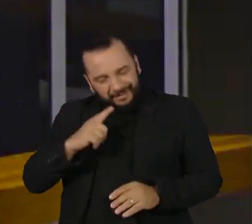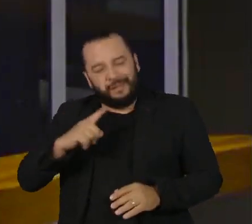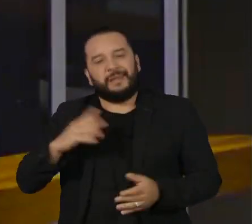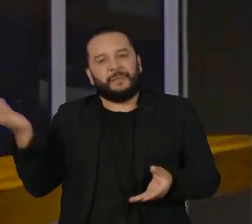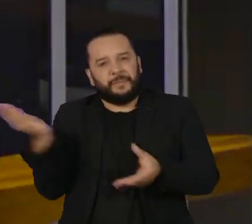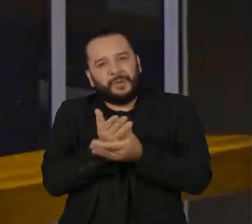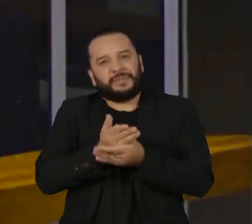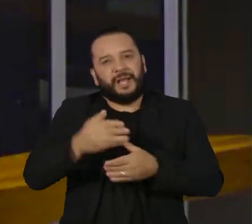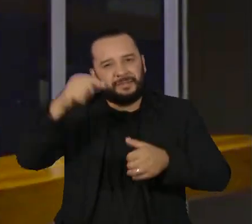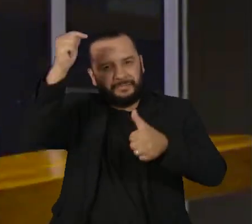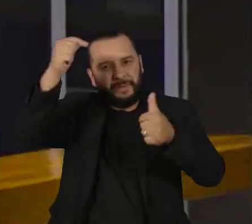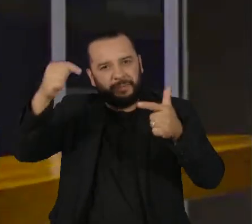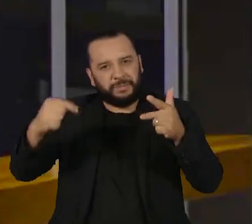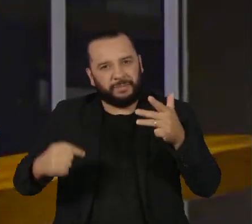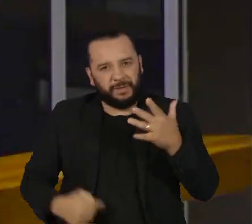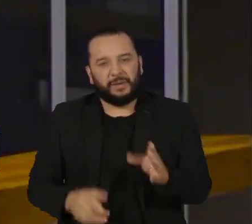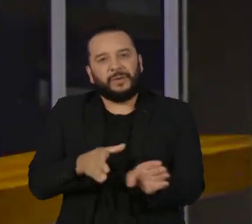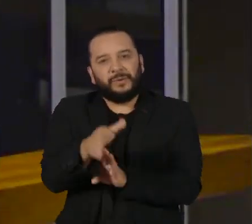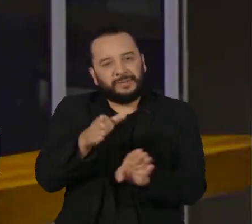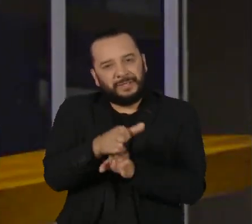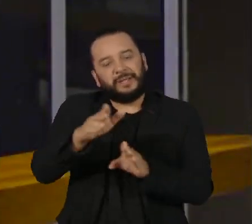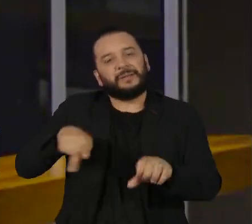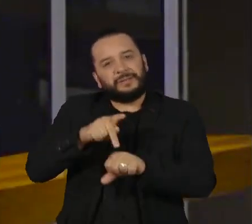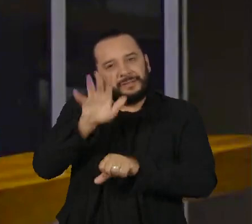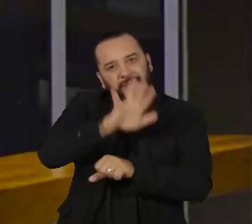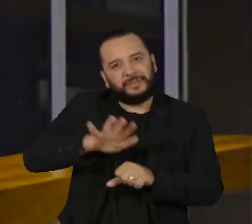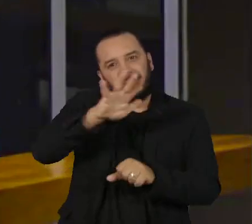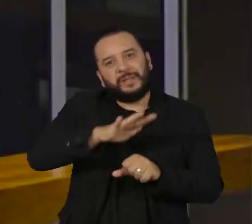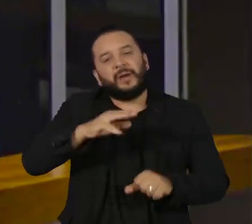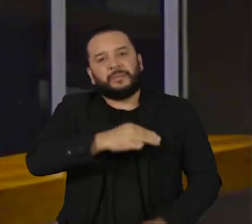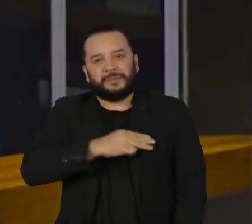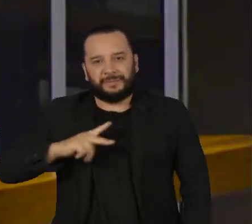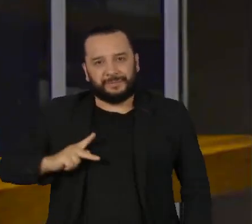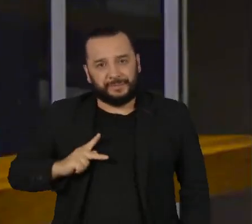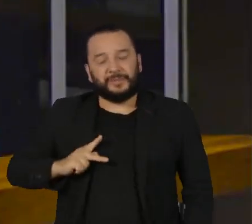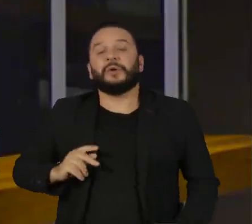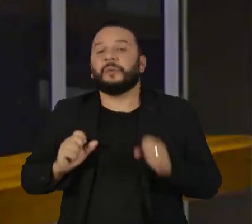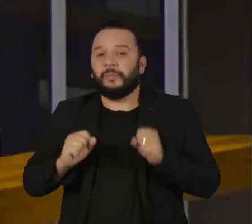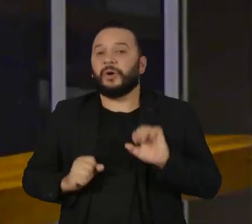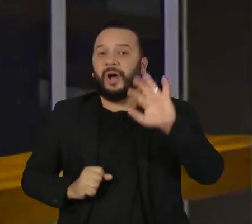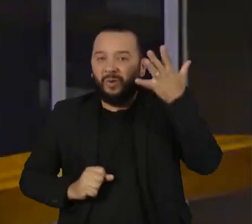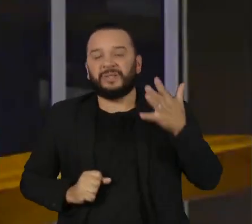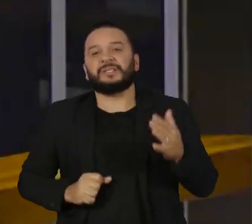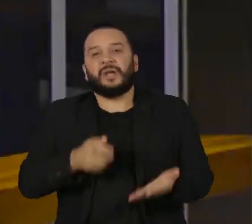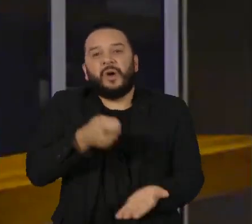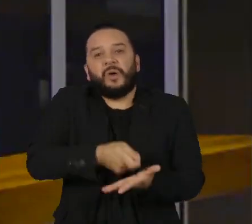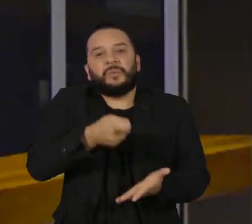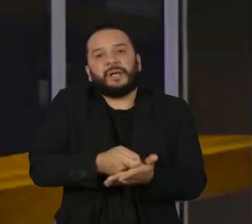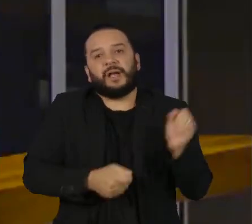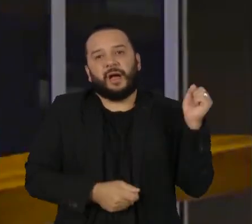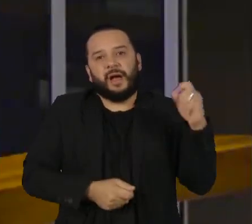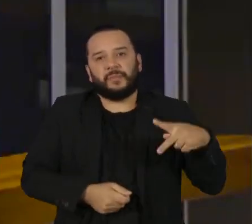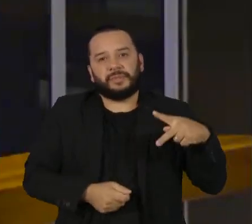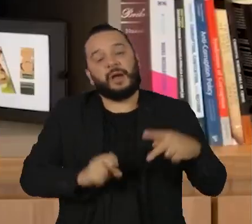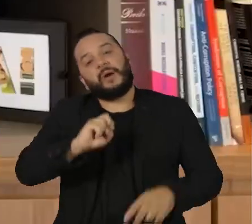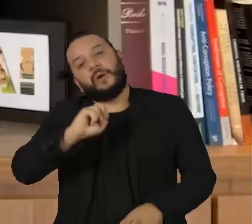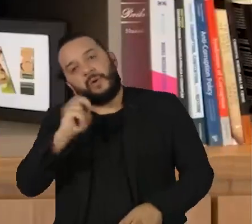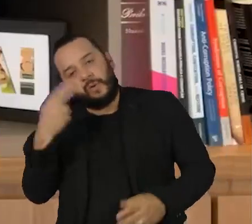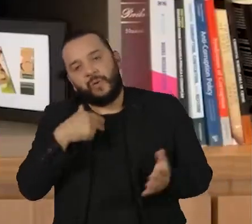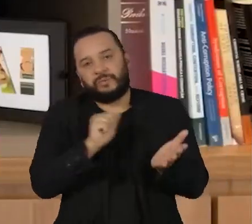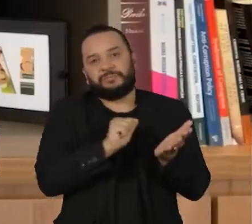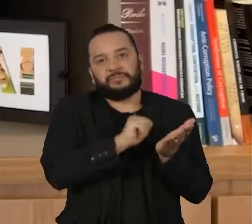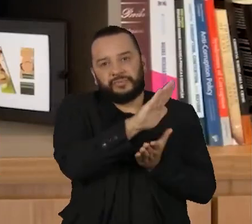processos no Conselho Nacional do Ministério Público que poderiam causar a aposentadoria compulsória ou a perda do cargo.